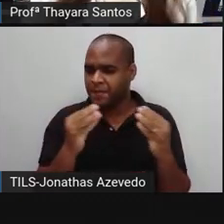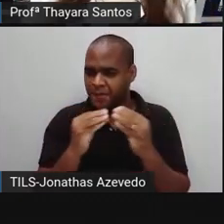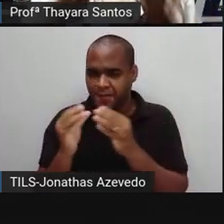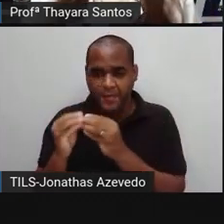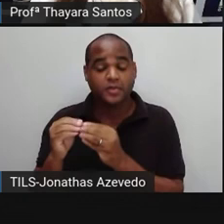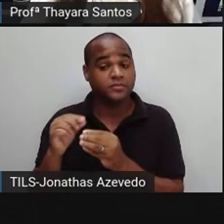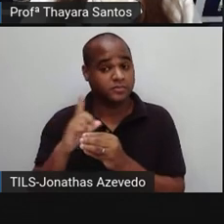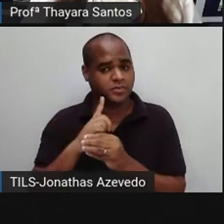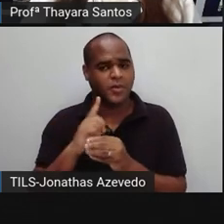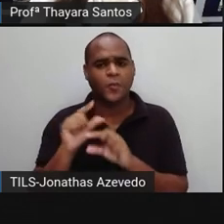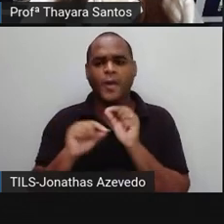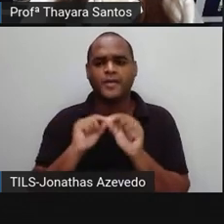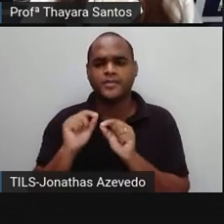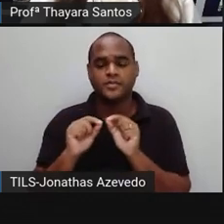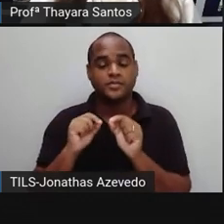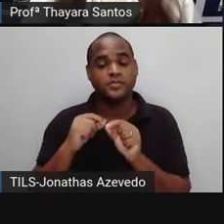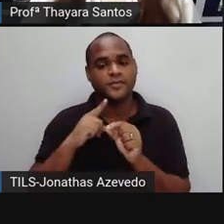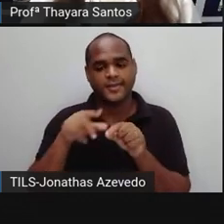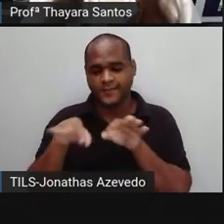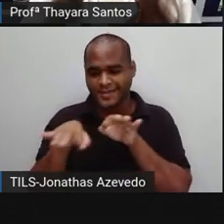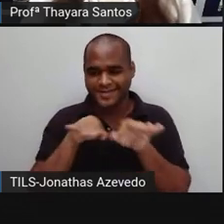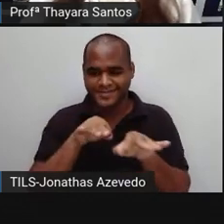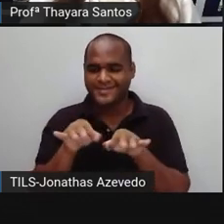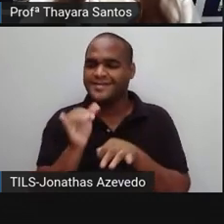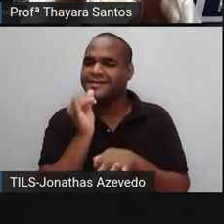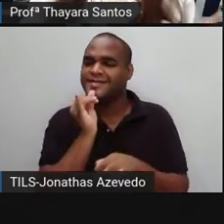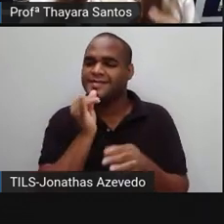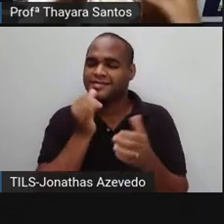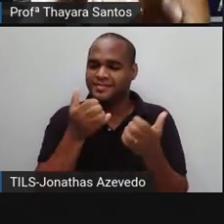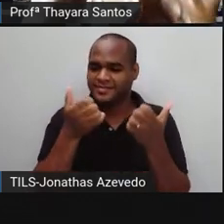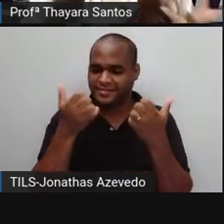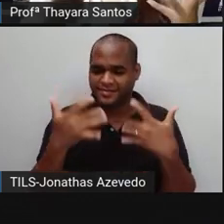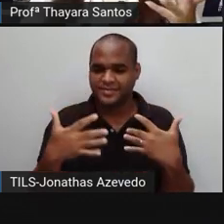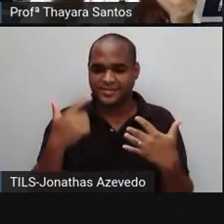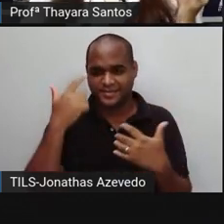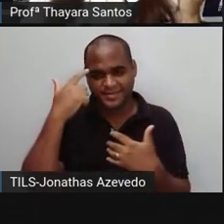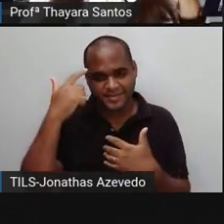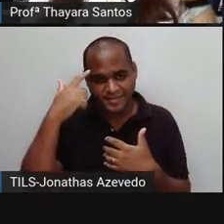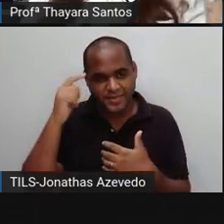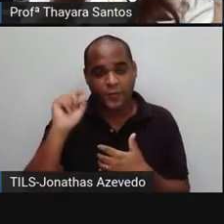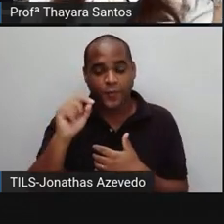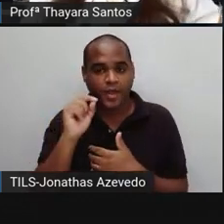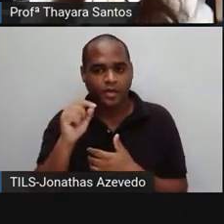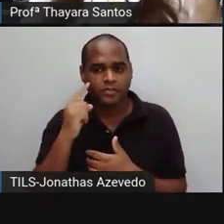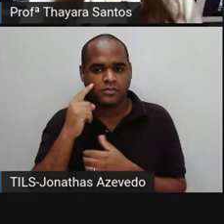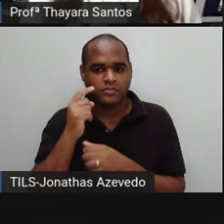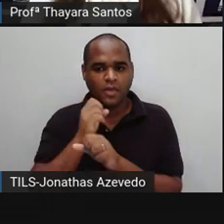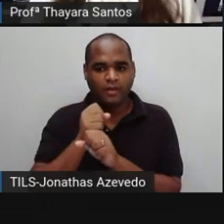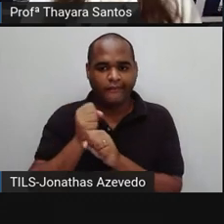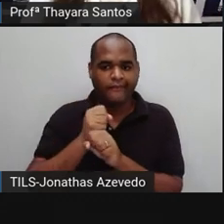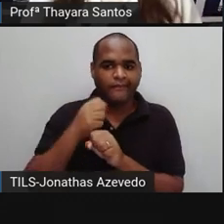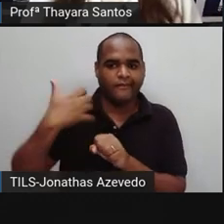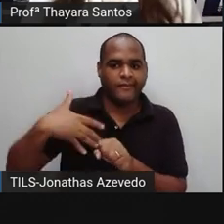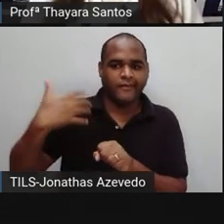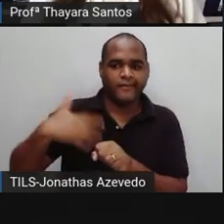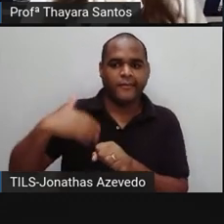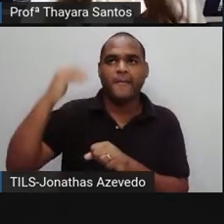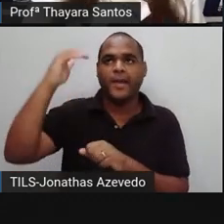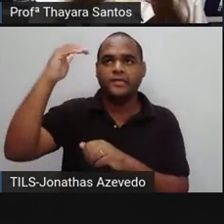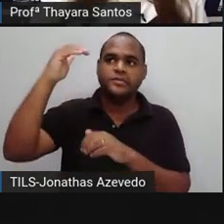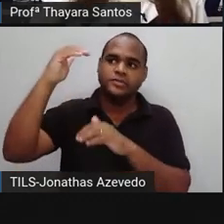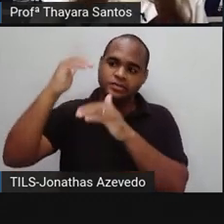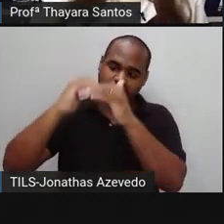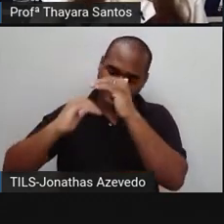Vocês vão organizar os exemplos que vão estar lá de forma decrescente, do que leva mais tempo até o que leva menos tempo.